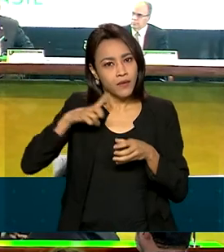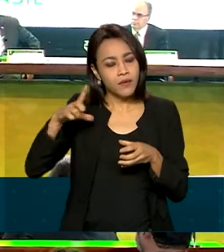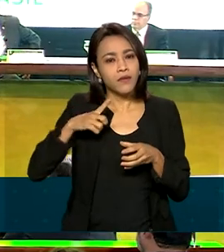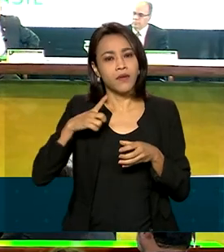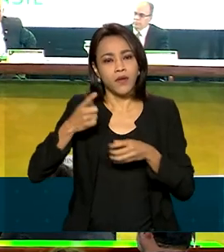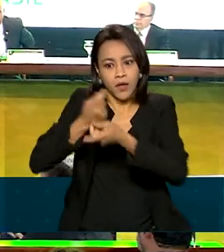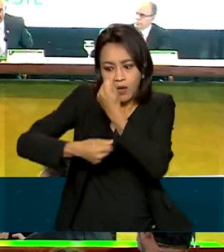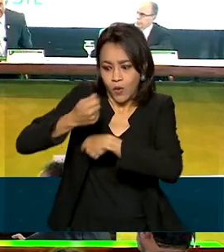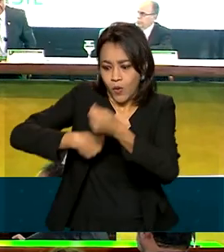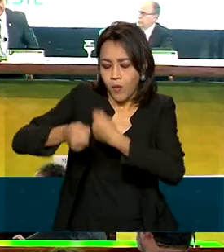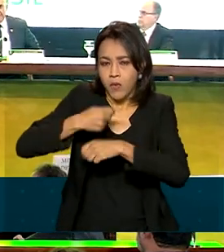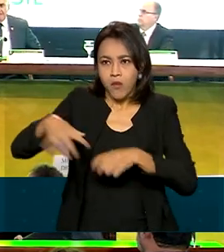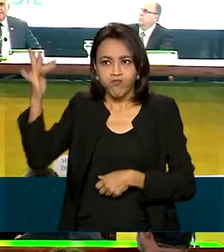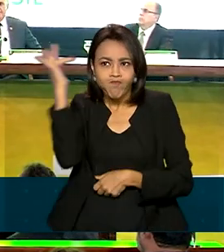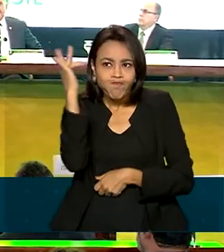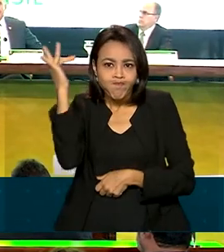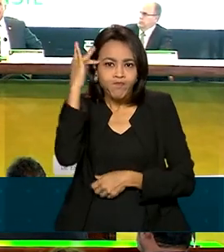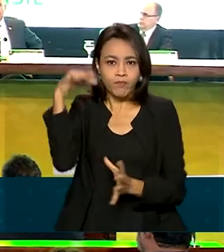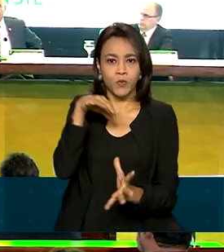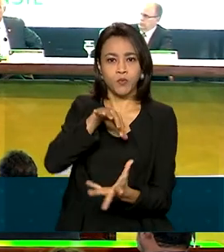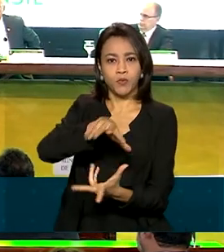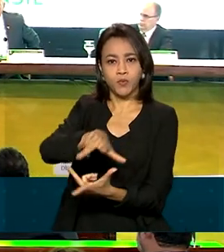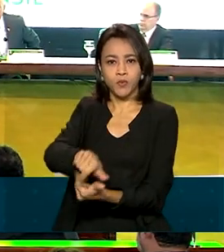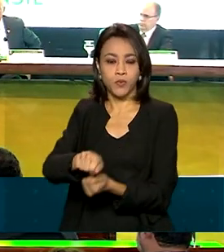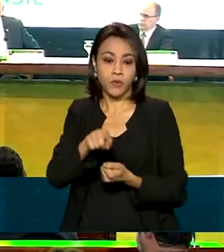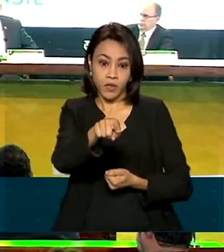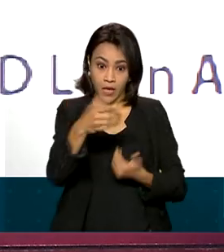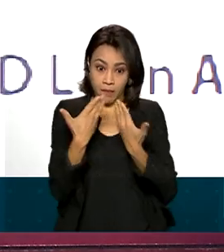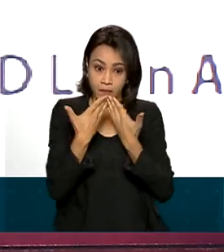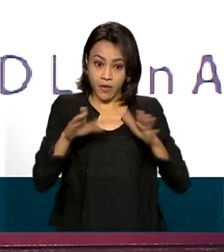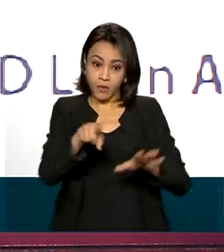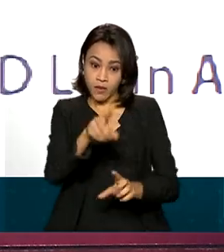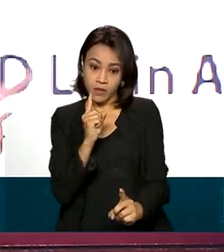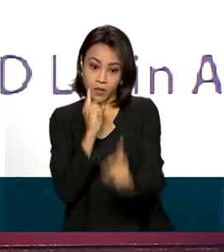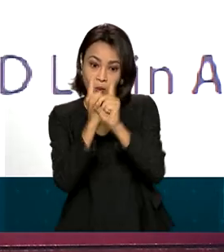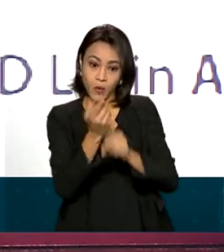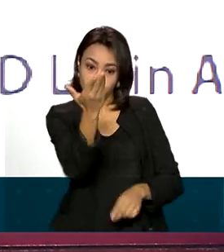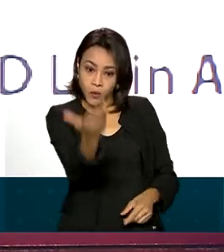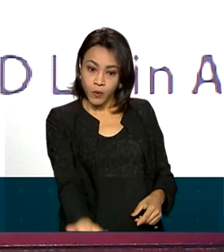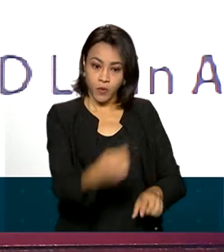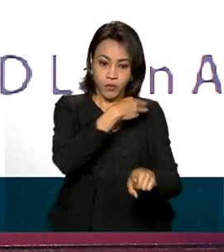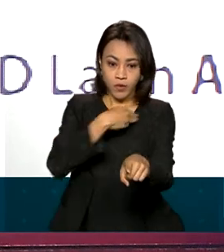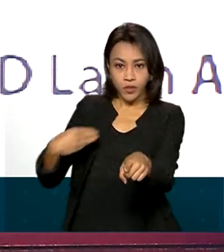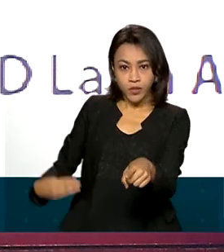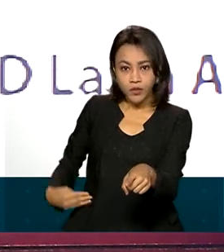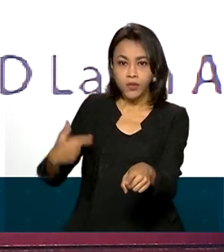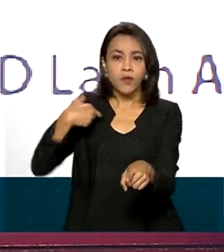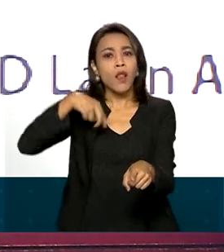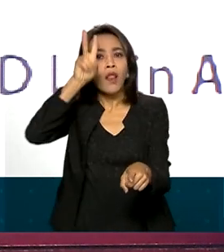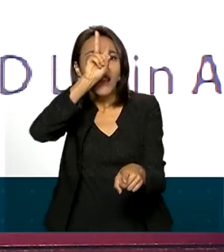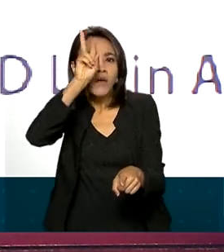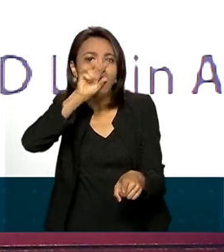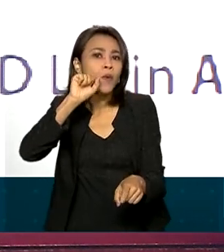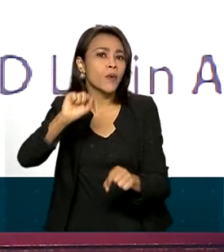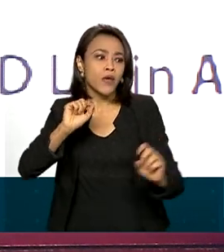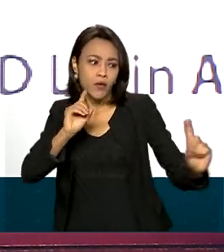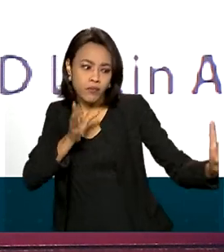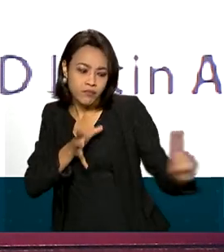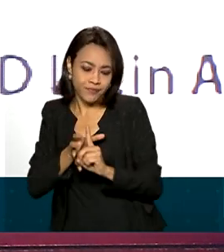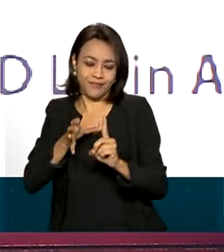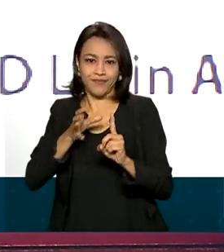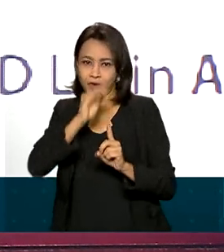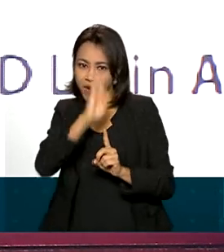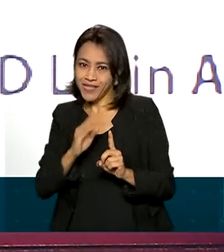economias mais avançadas do mundo. Na abertura de um dos encontros, o ministro das Relações Exteriores lembrou que a sessão brasileira vai